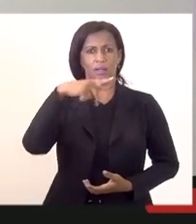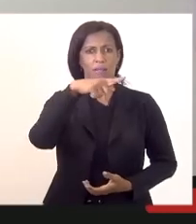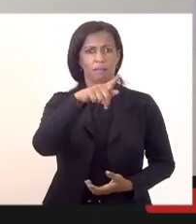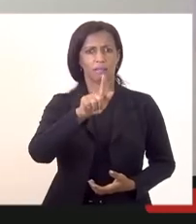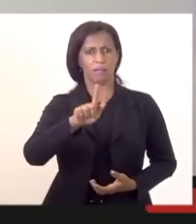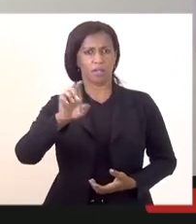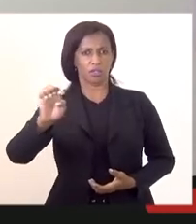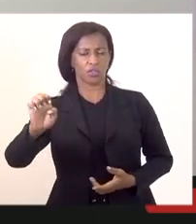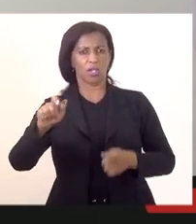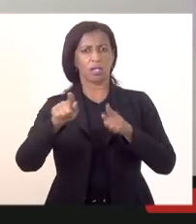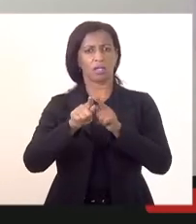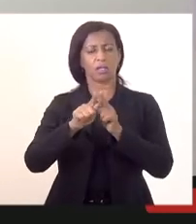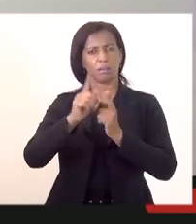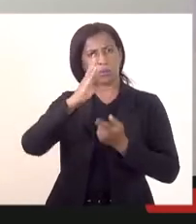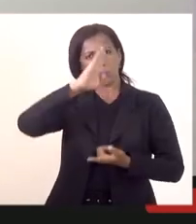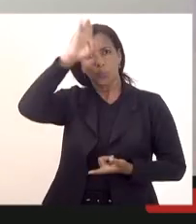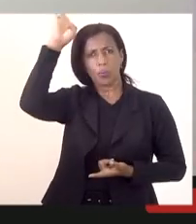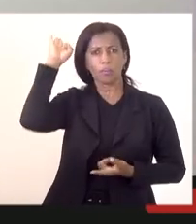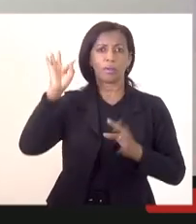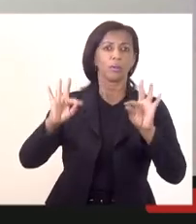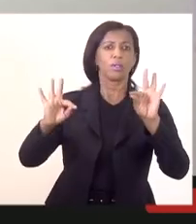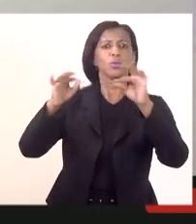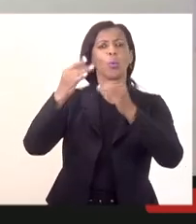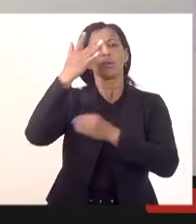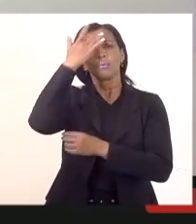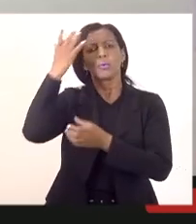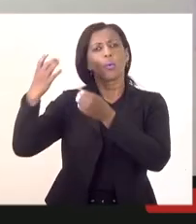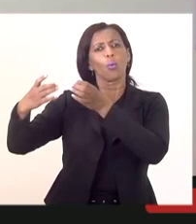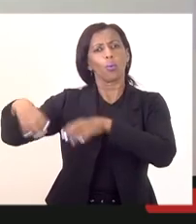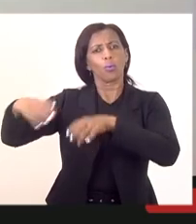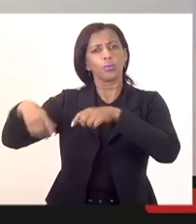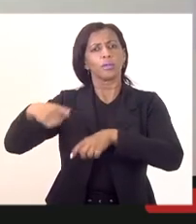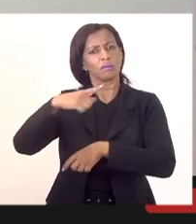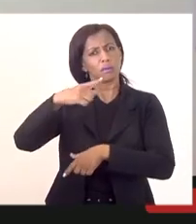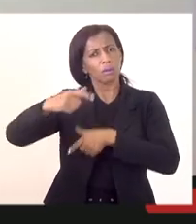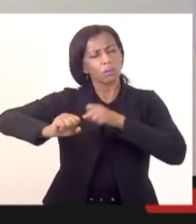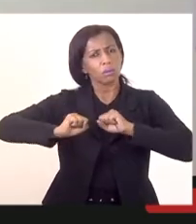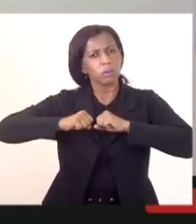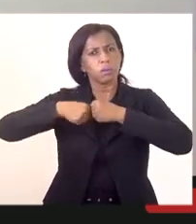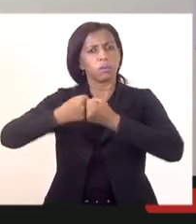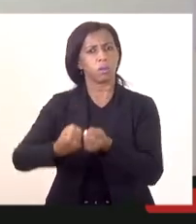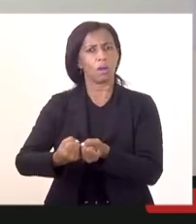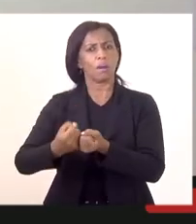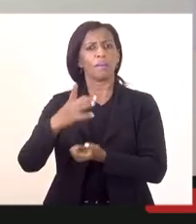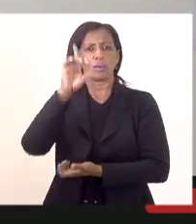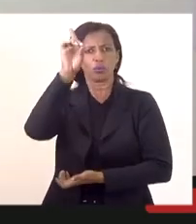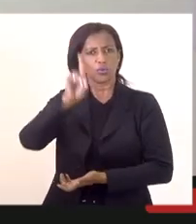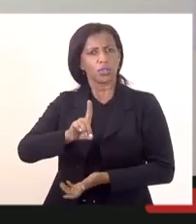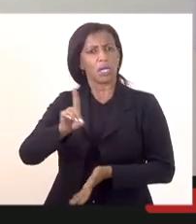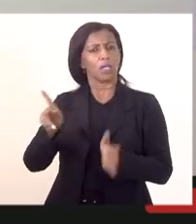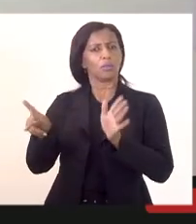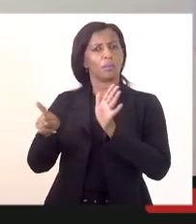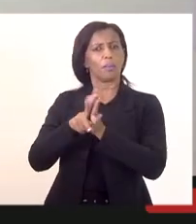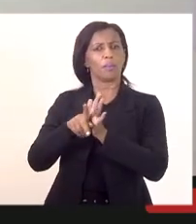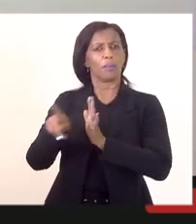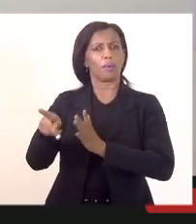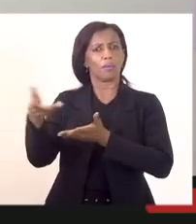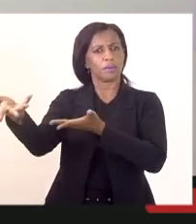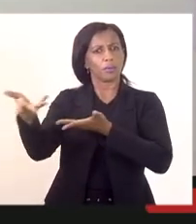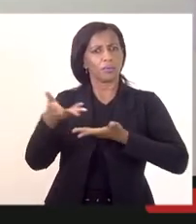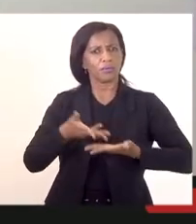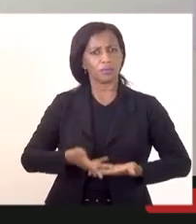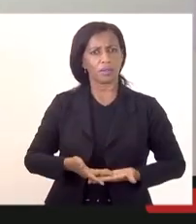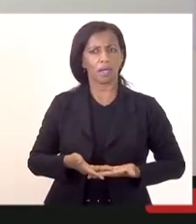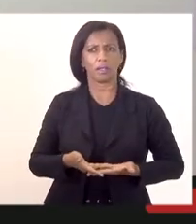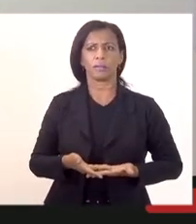do Comando do Corpo de Bombeiros e todos os concursados que estão aqui lutando pelo seu justo direito de serem convocados a